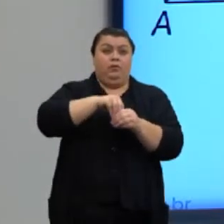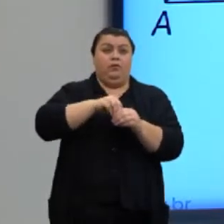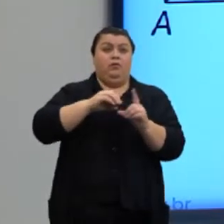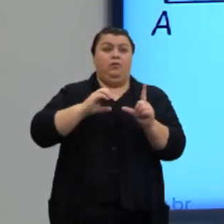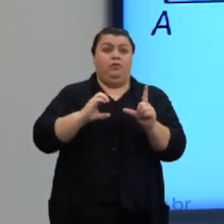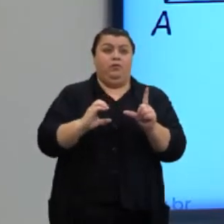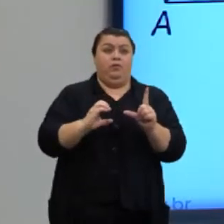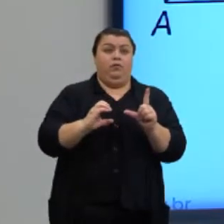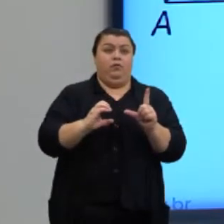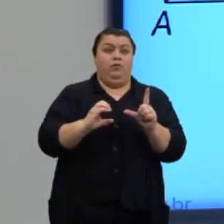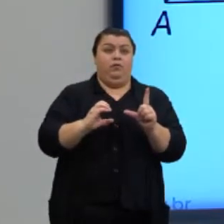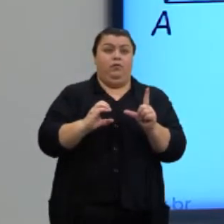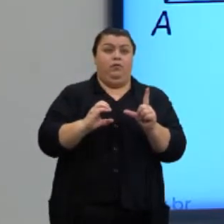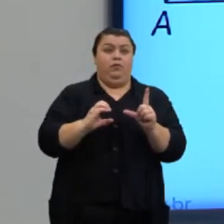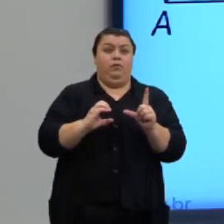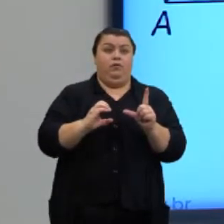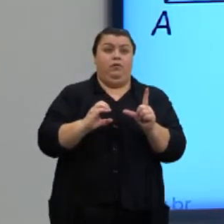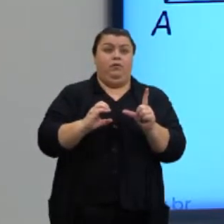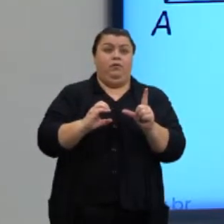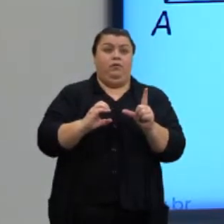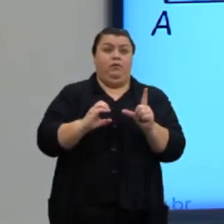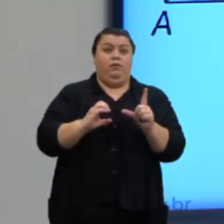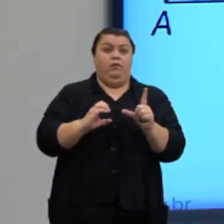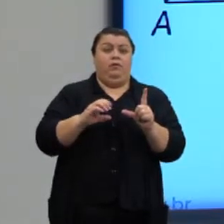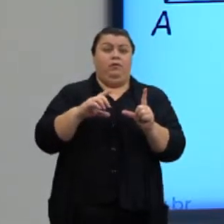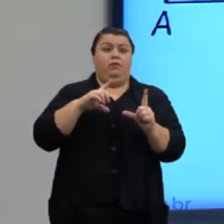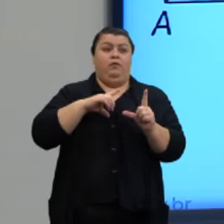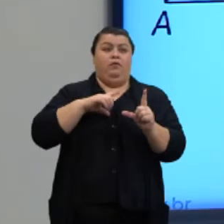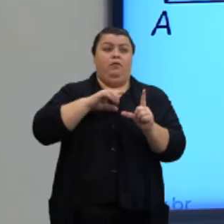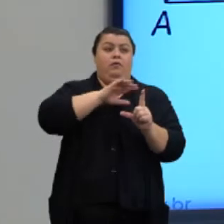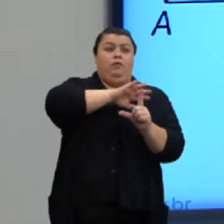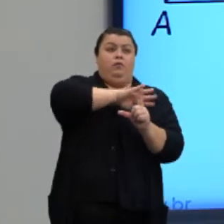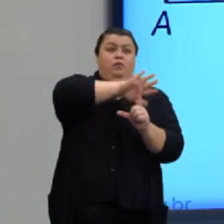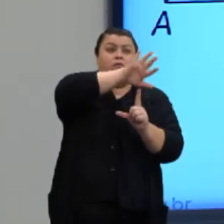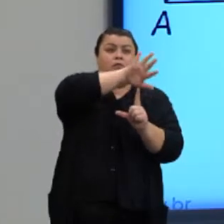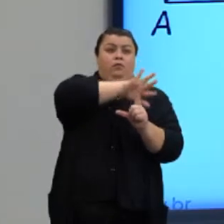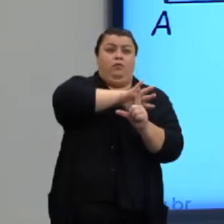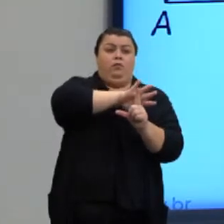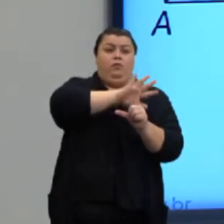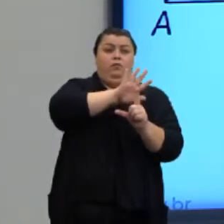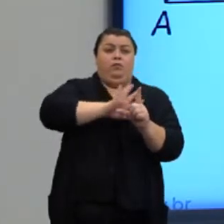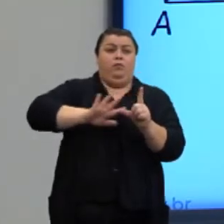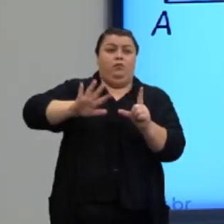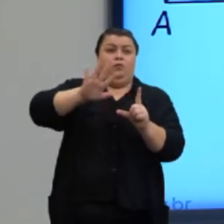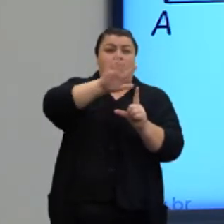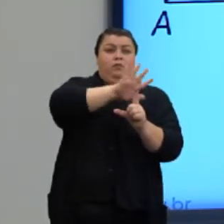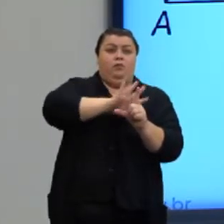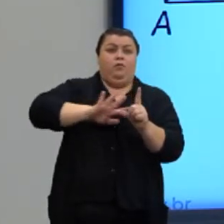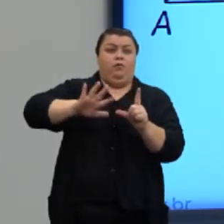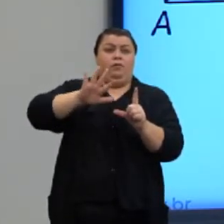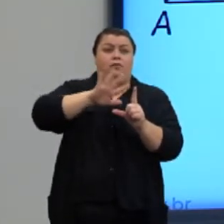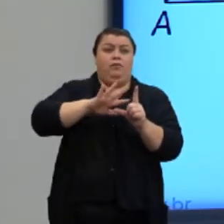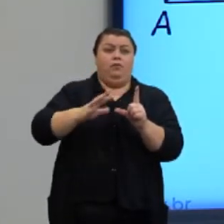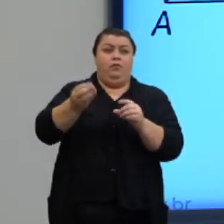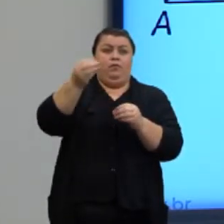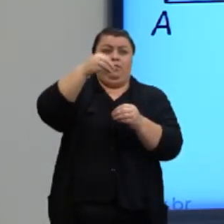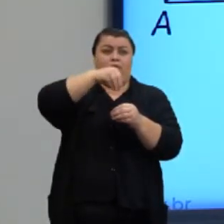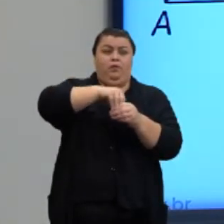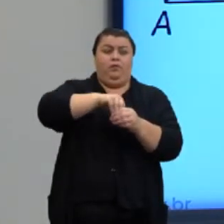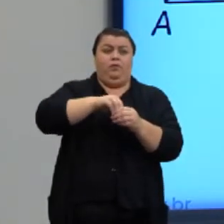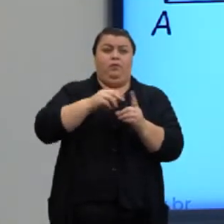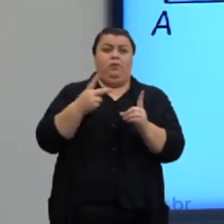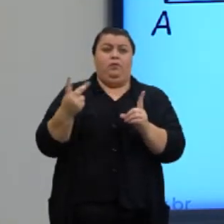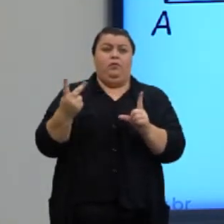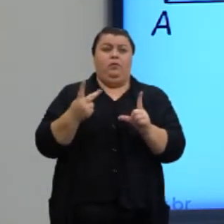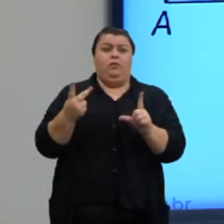Também contém o C. Certo? Então, temos aqui o plano que está contido. Esses dois.